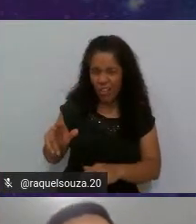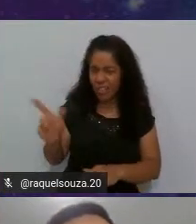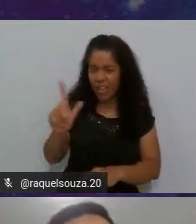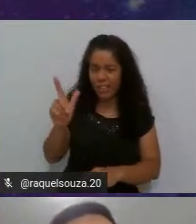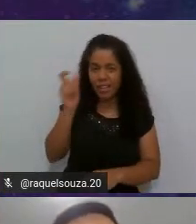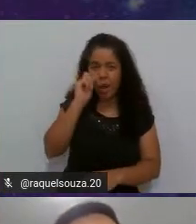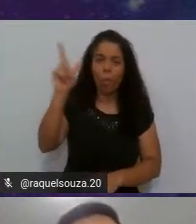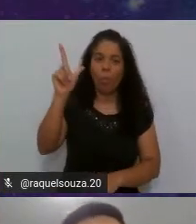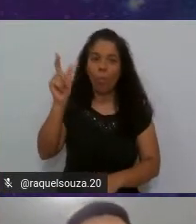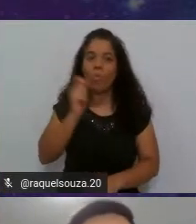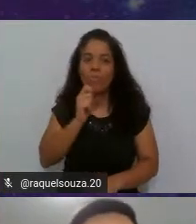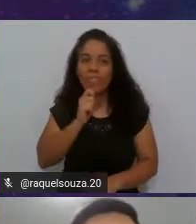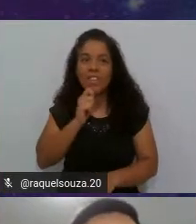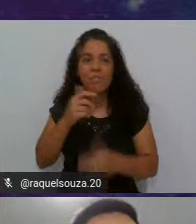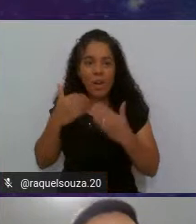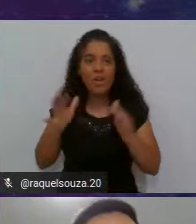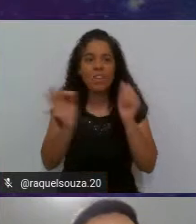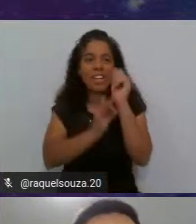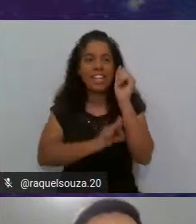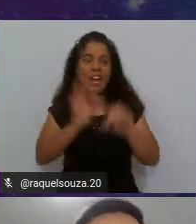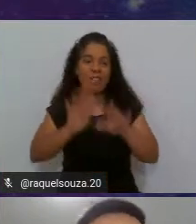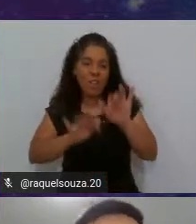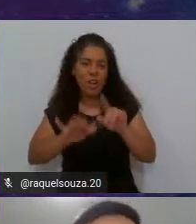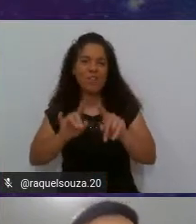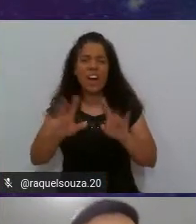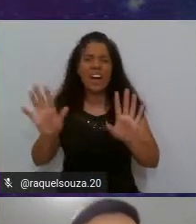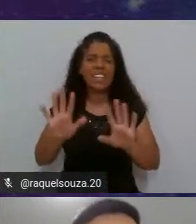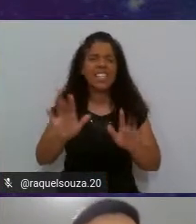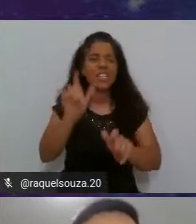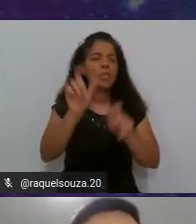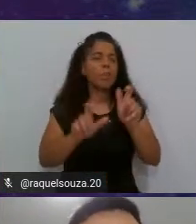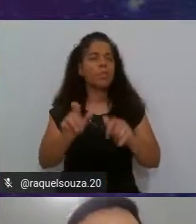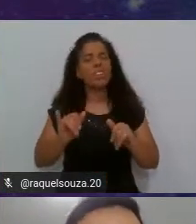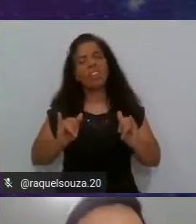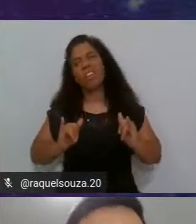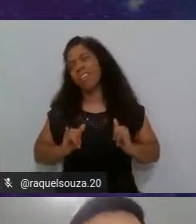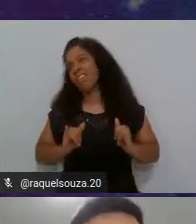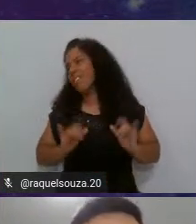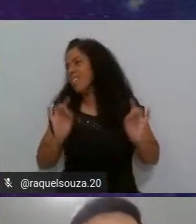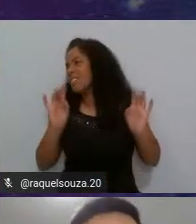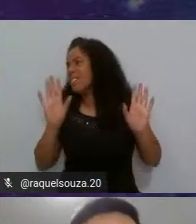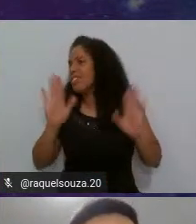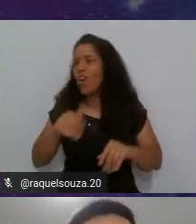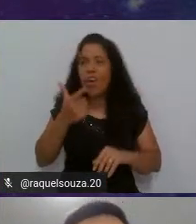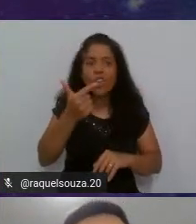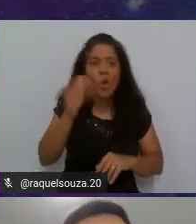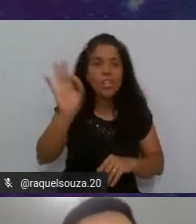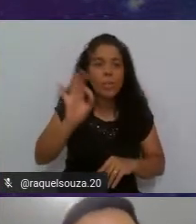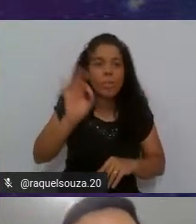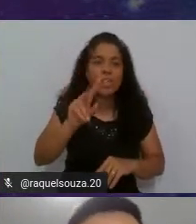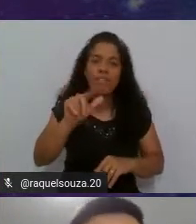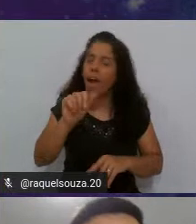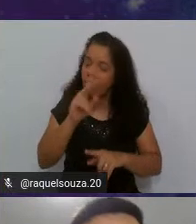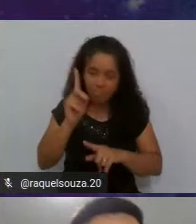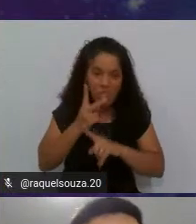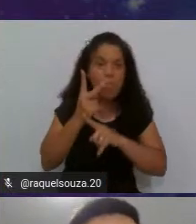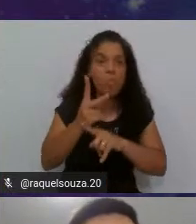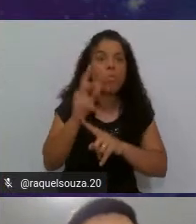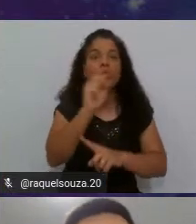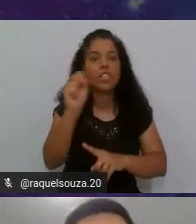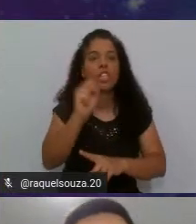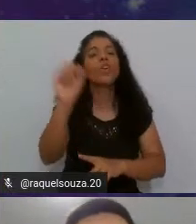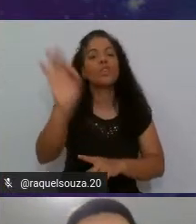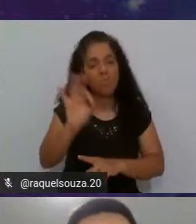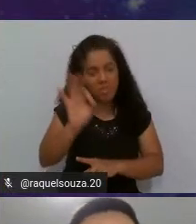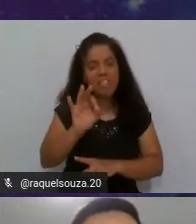de começar a programar, deixem de ser as pessoas que se contentam com os 12% de vagas e busquem aqueles 88%.